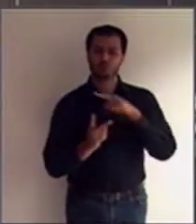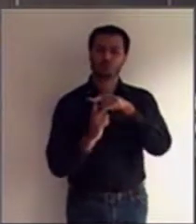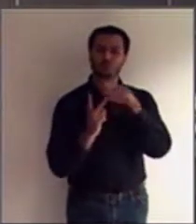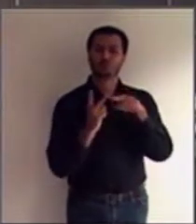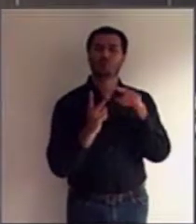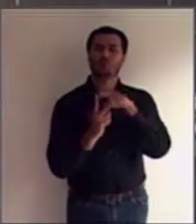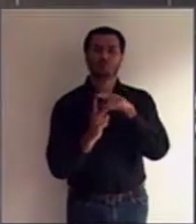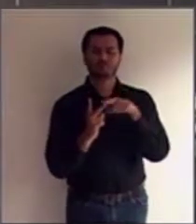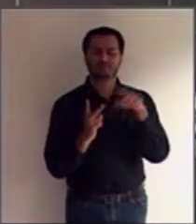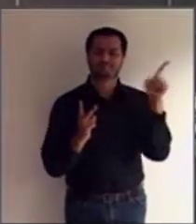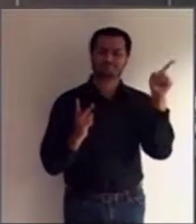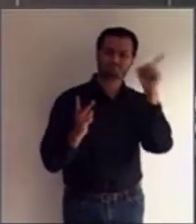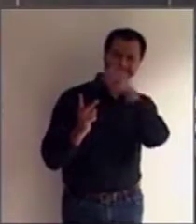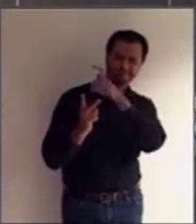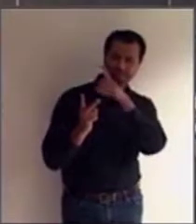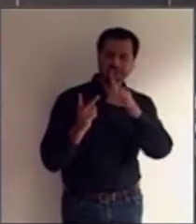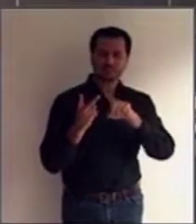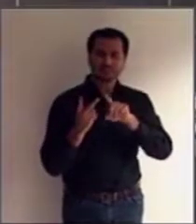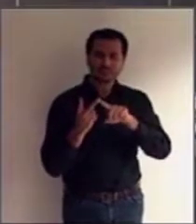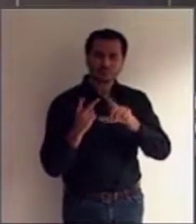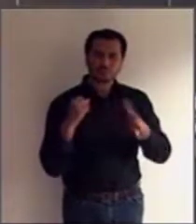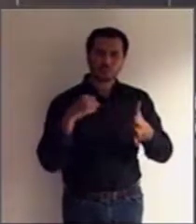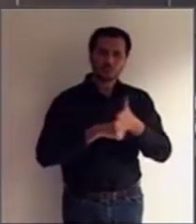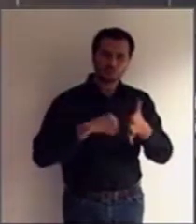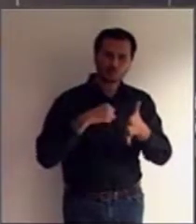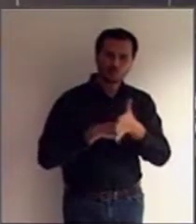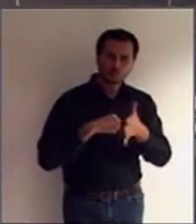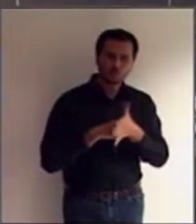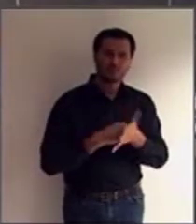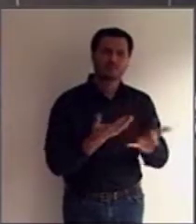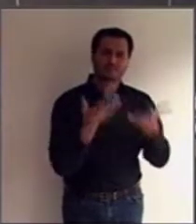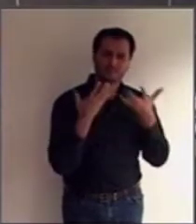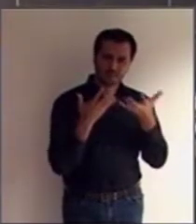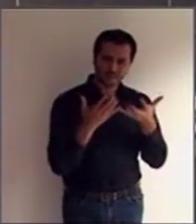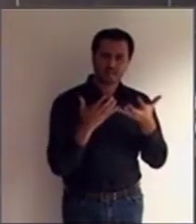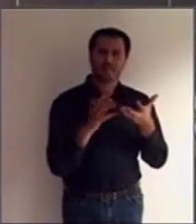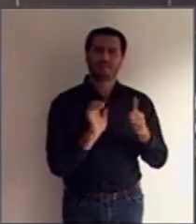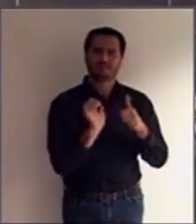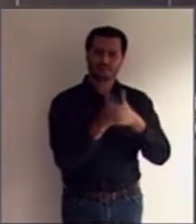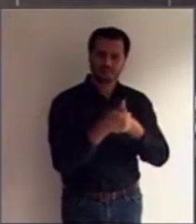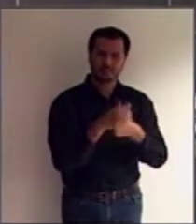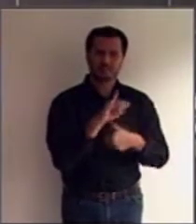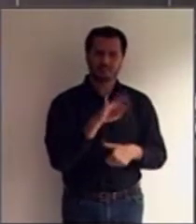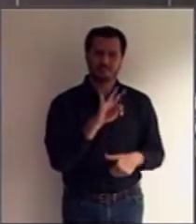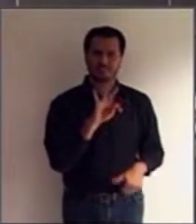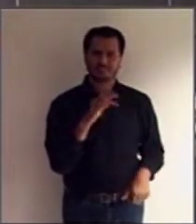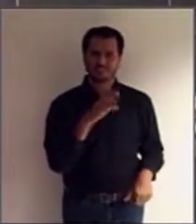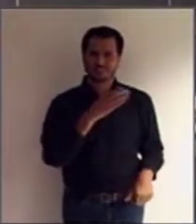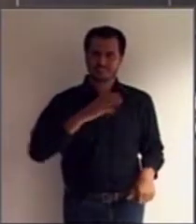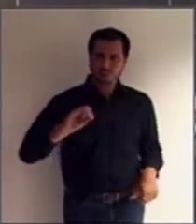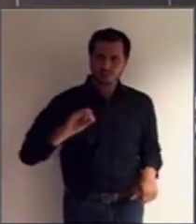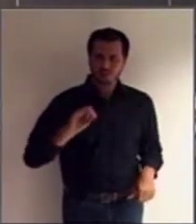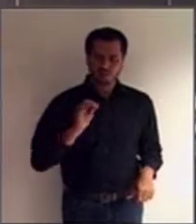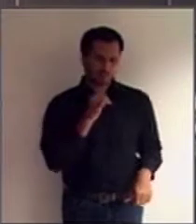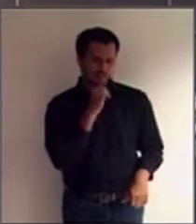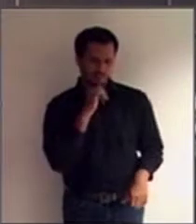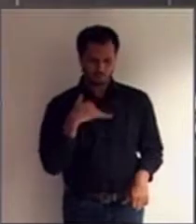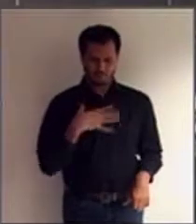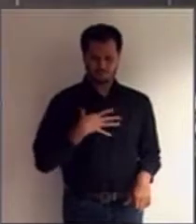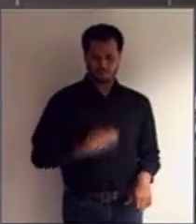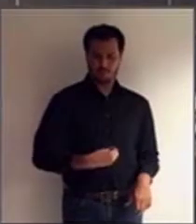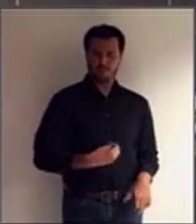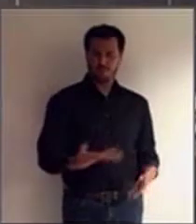complicadas. Ou eu luto pela interdição do meu filho para garantir que ele tenha esse